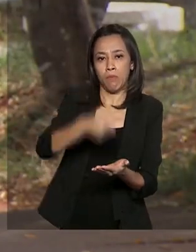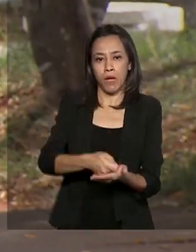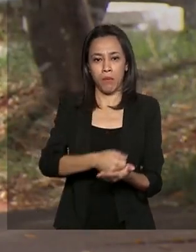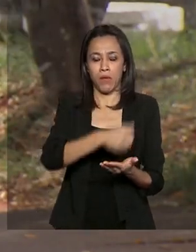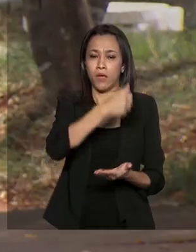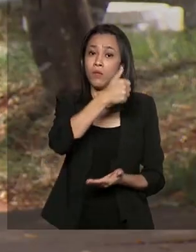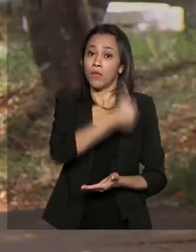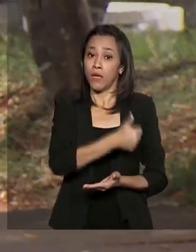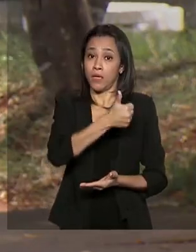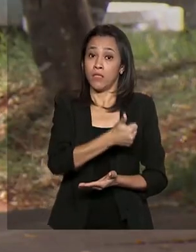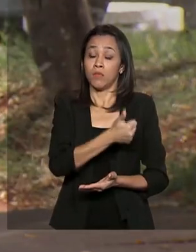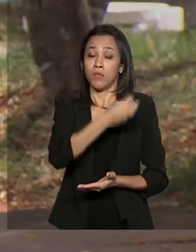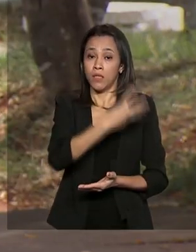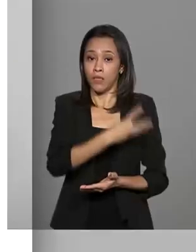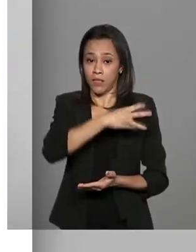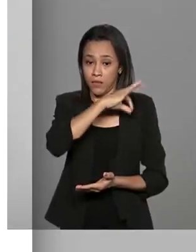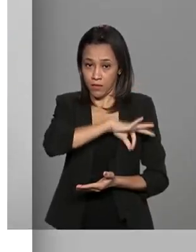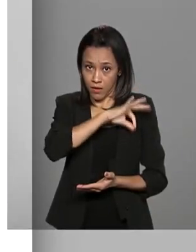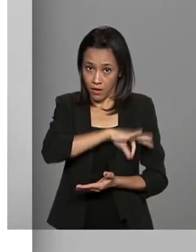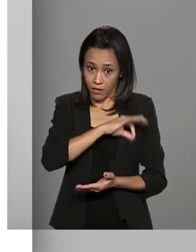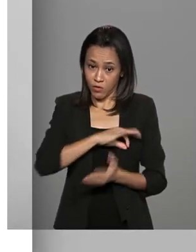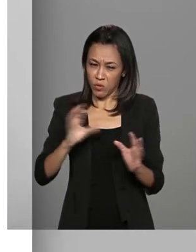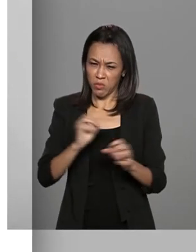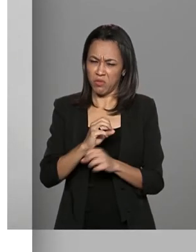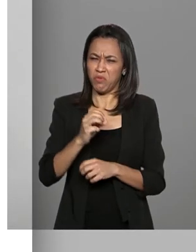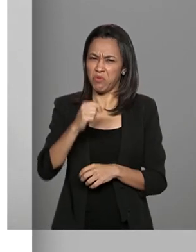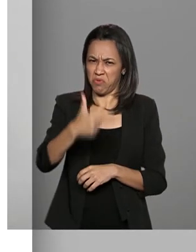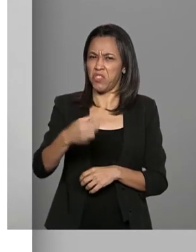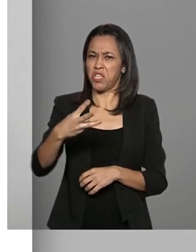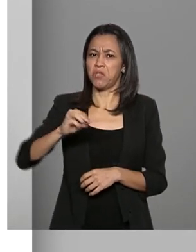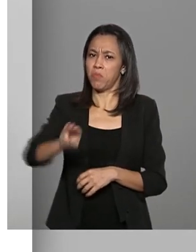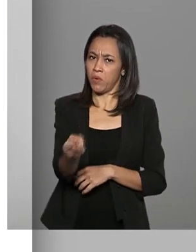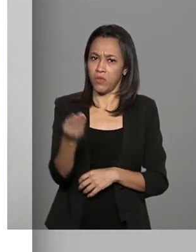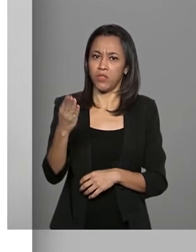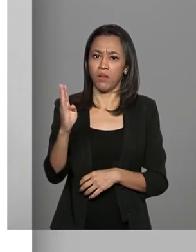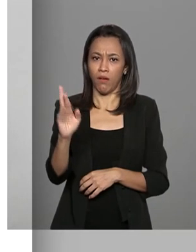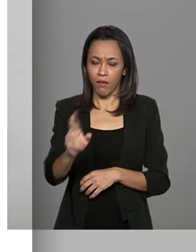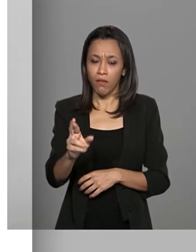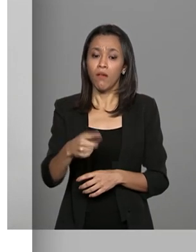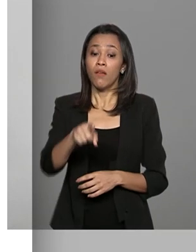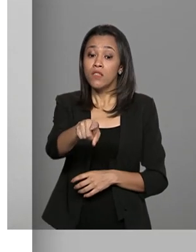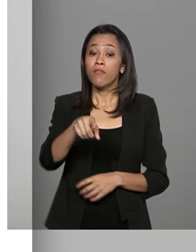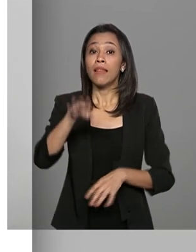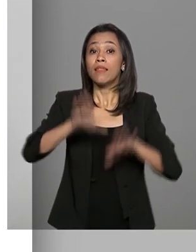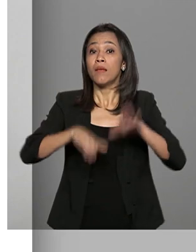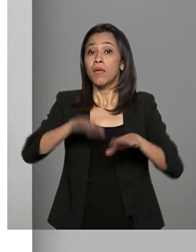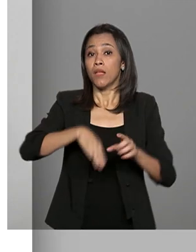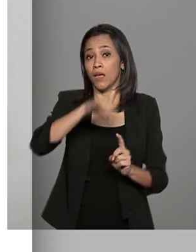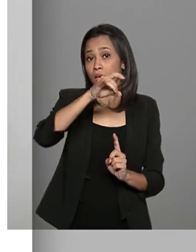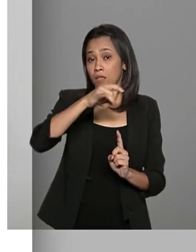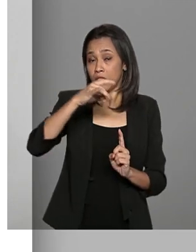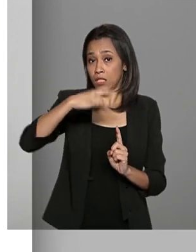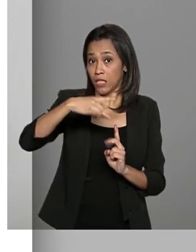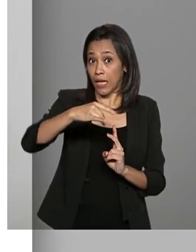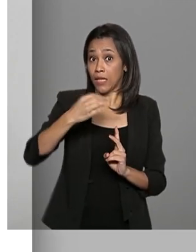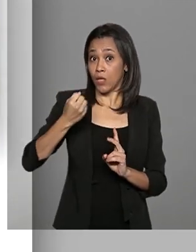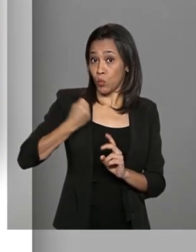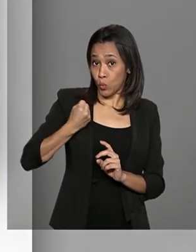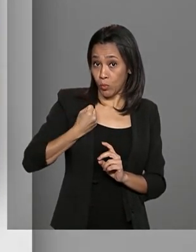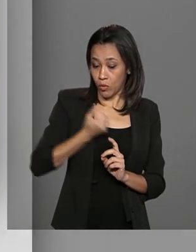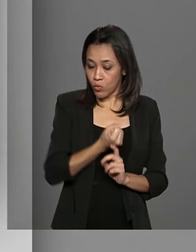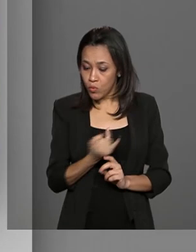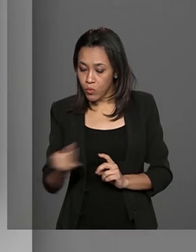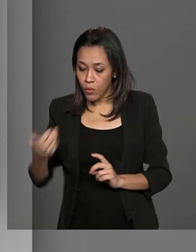23 bilhões de reais. A data do pagamento varia de acordo com o beneficiário. Esse número contém 10 dígitos.